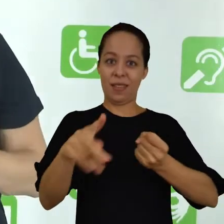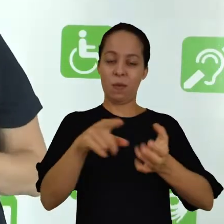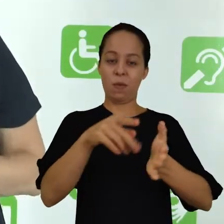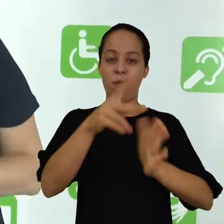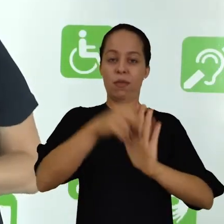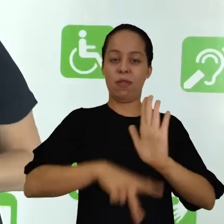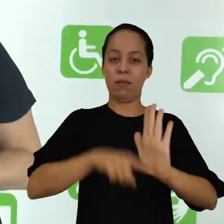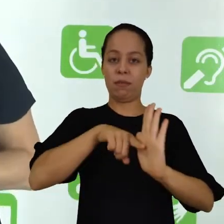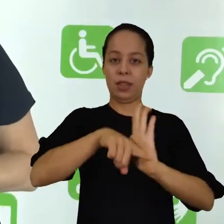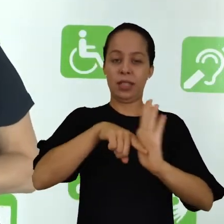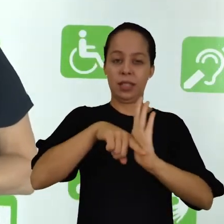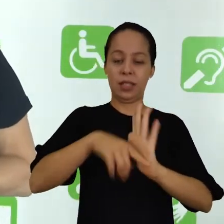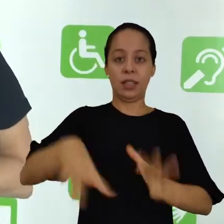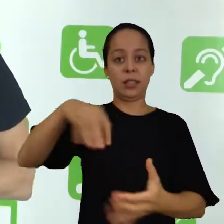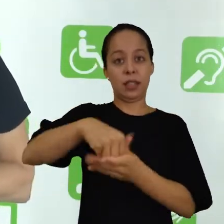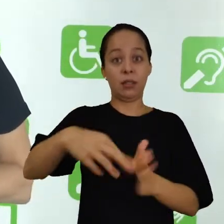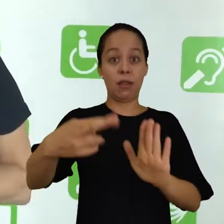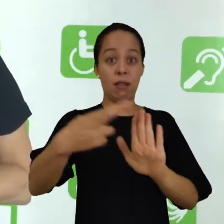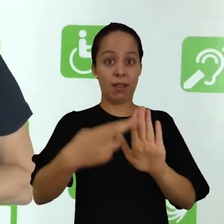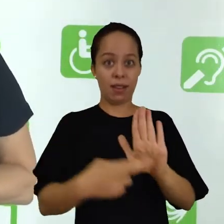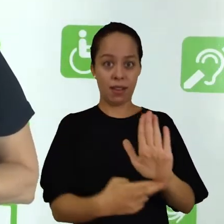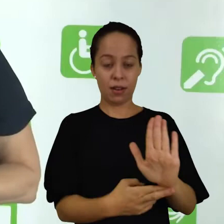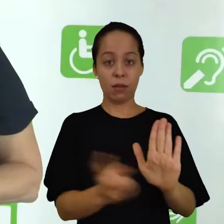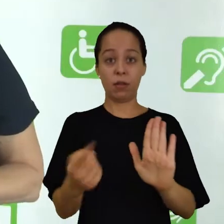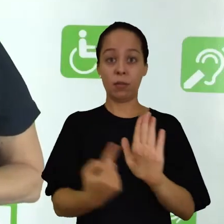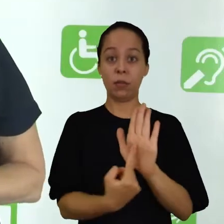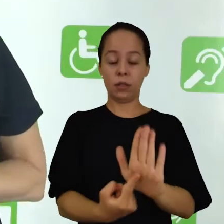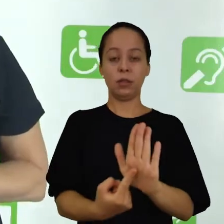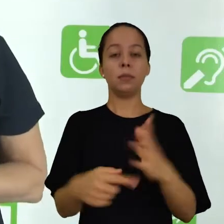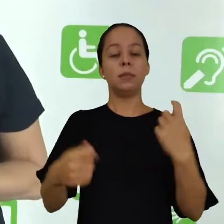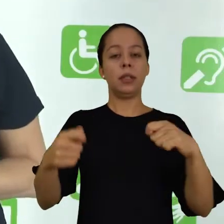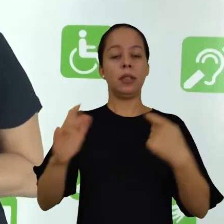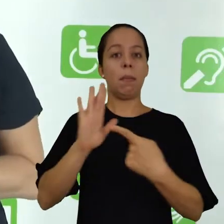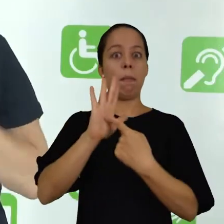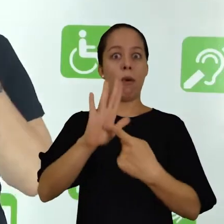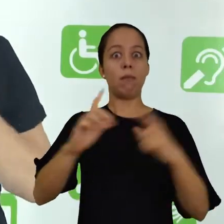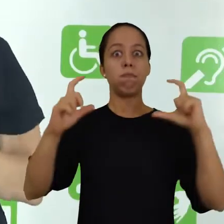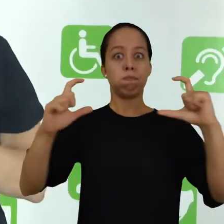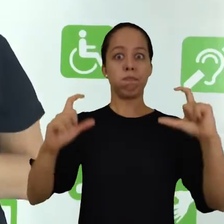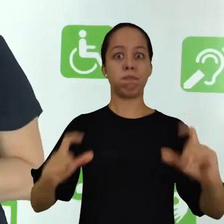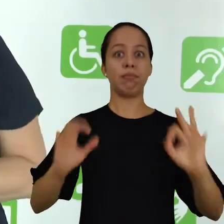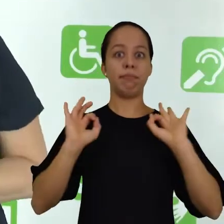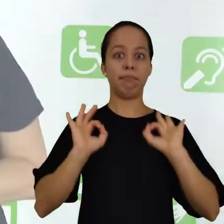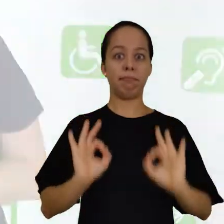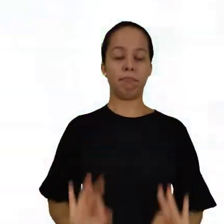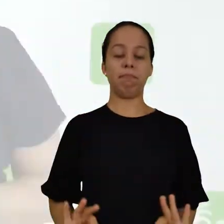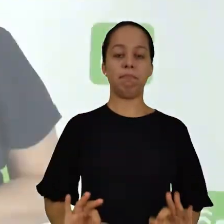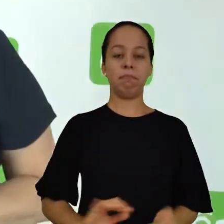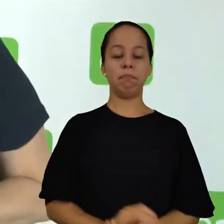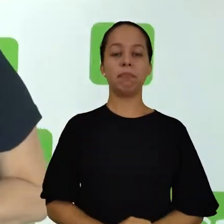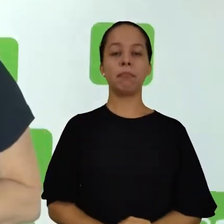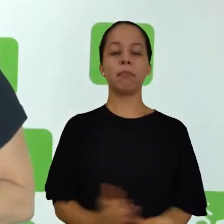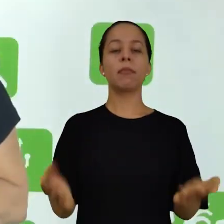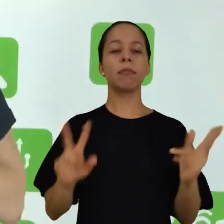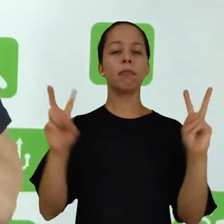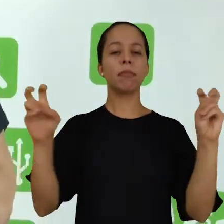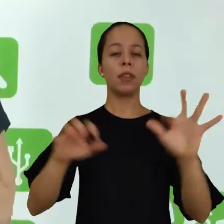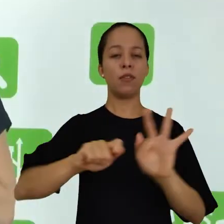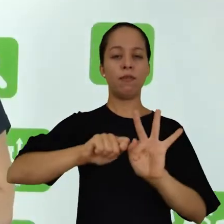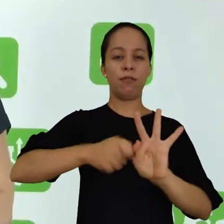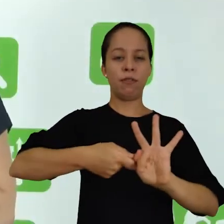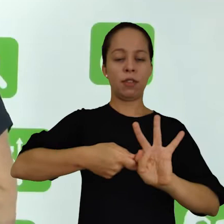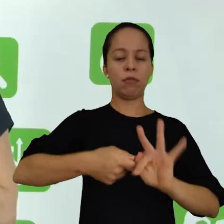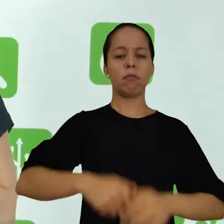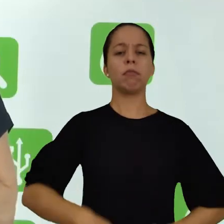de pesquisa, esses critérios eles devem ver destacados rigorosamente. Fichamento, vamos